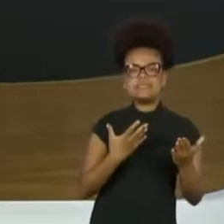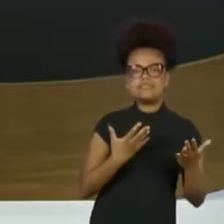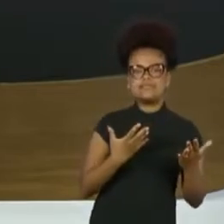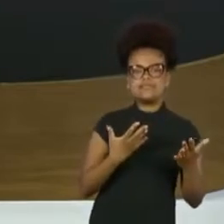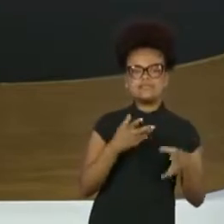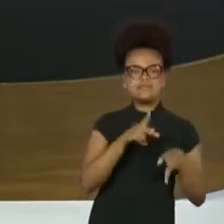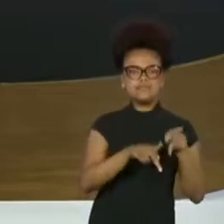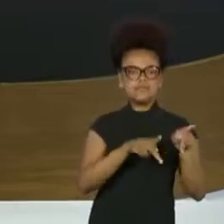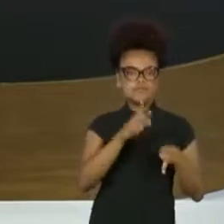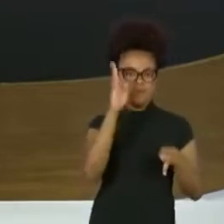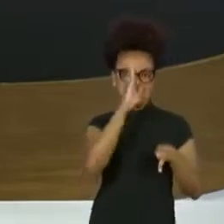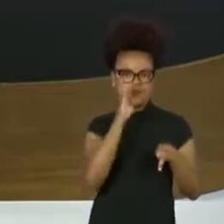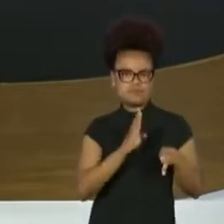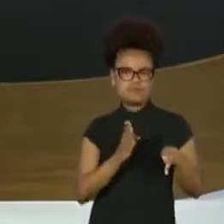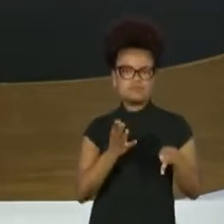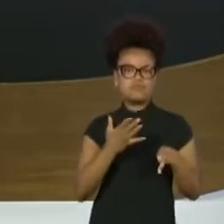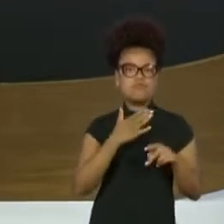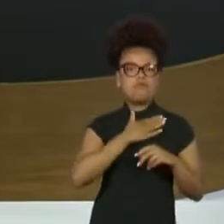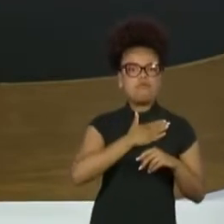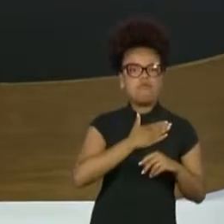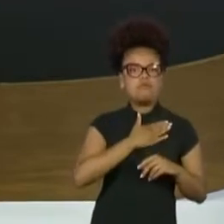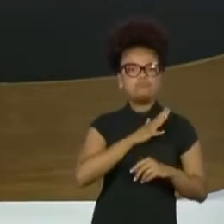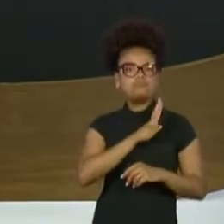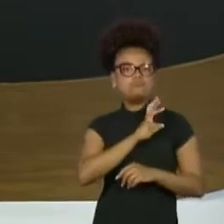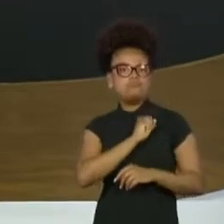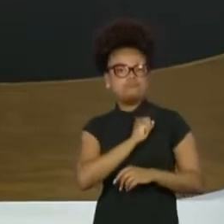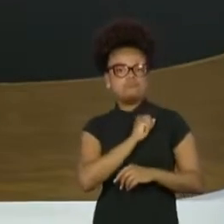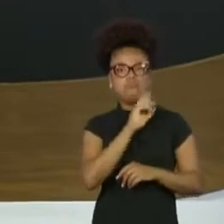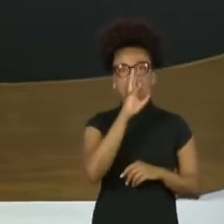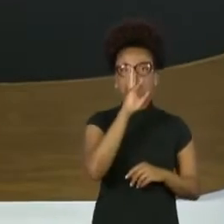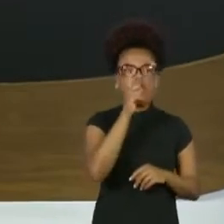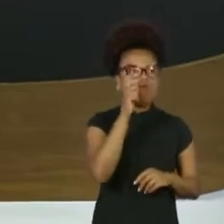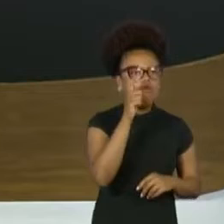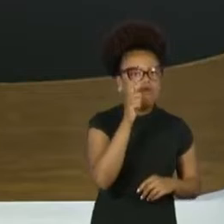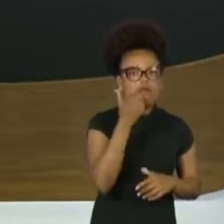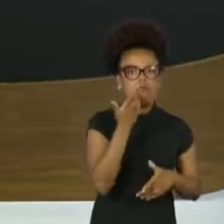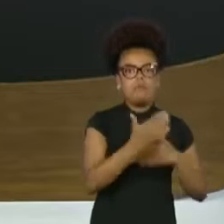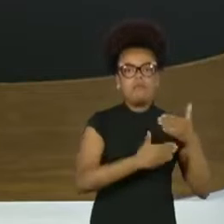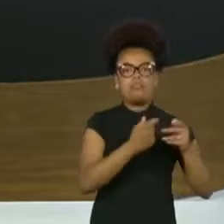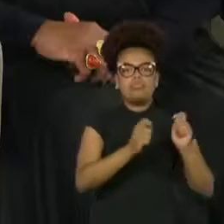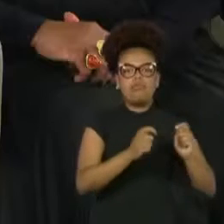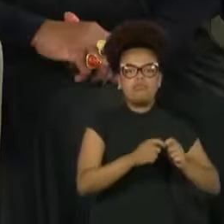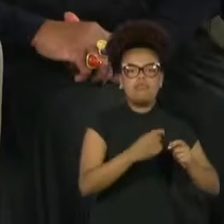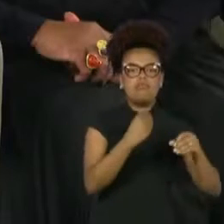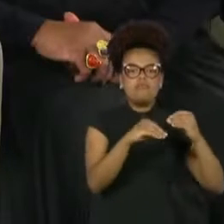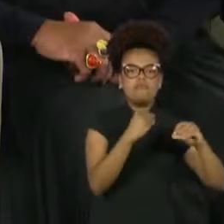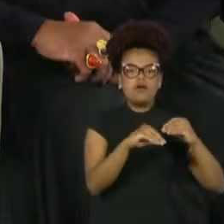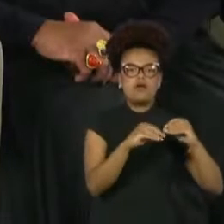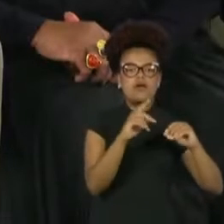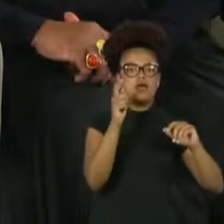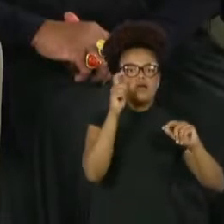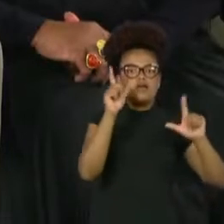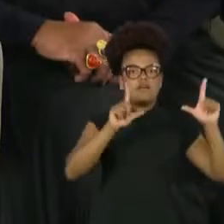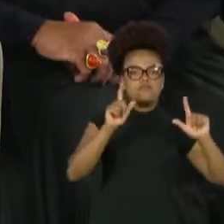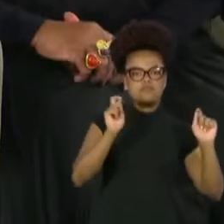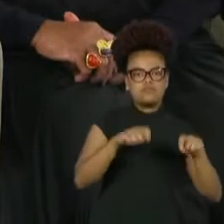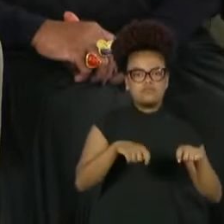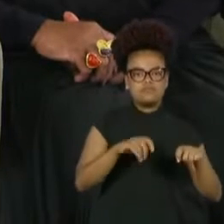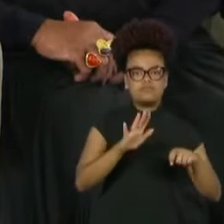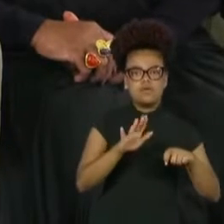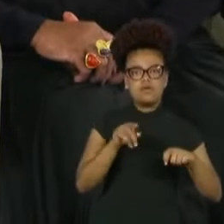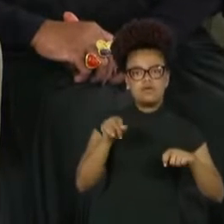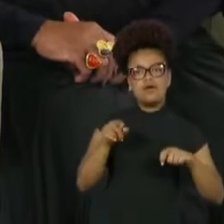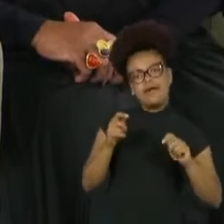espaço, tem caminho para ganhar mais longevidade? Você ainda assiste novela? Saiba, que eu saiba, tem,